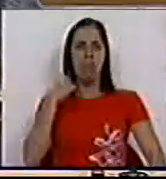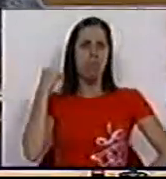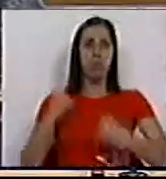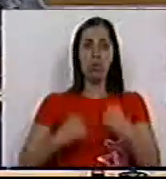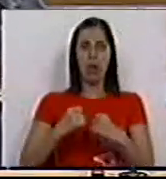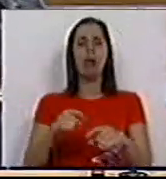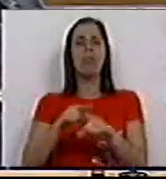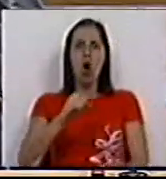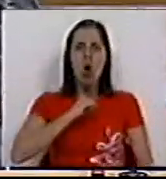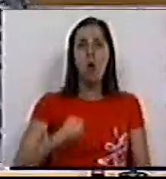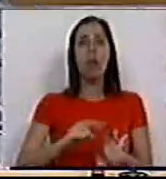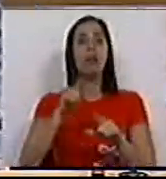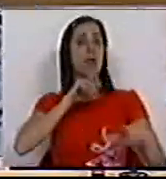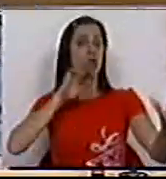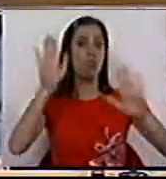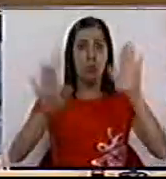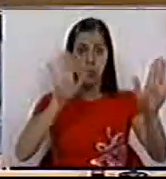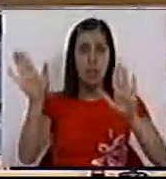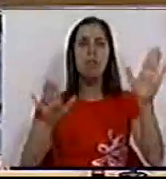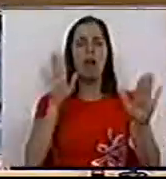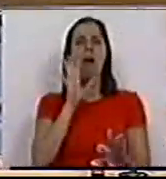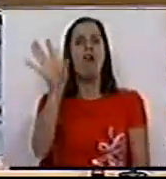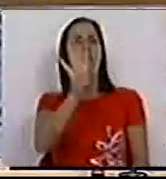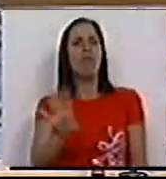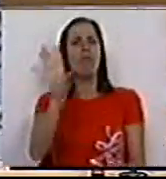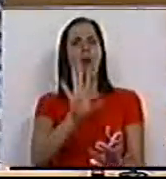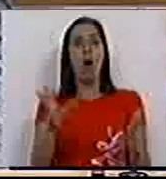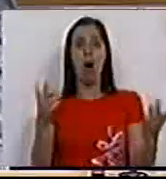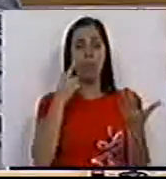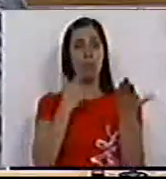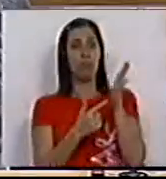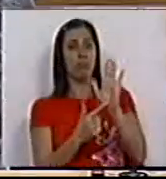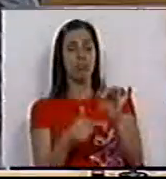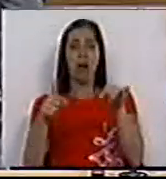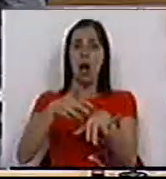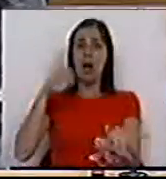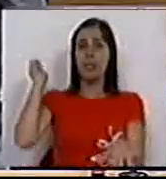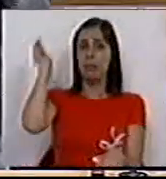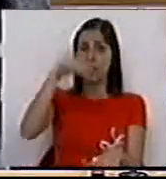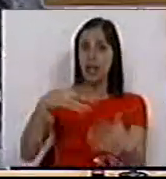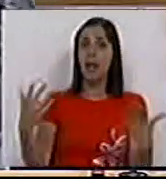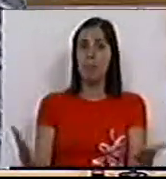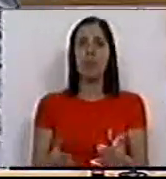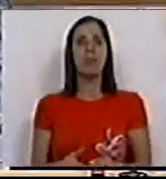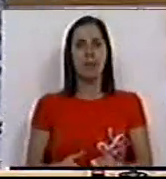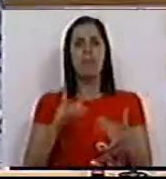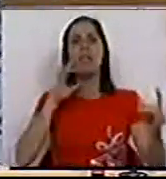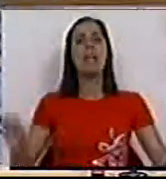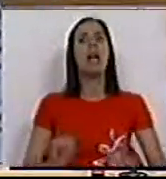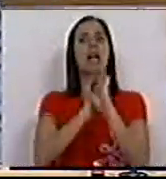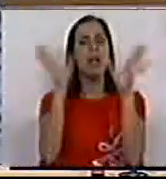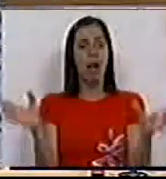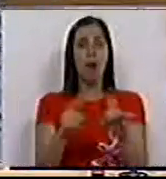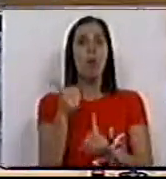protesto contra esta exposição pela forma como ela foi apresentada à Assembleia da República e deixando bem